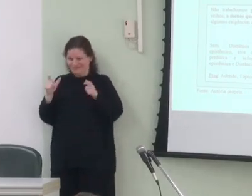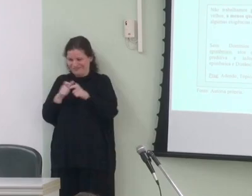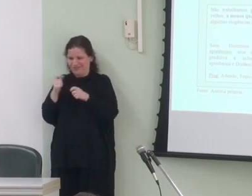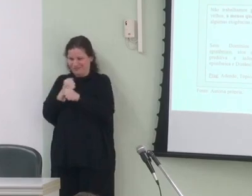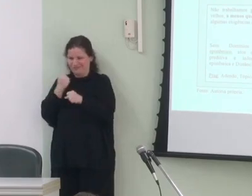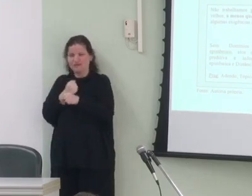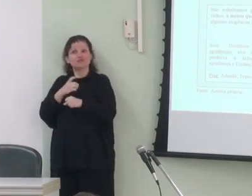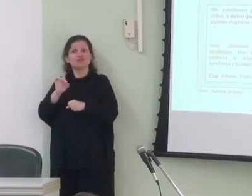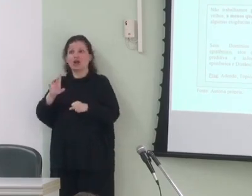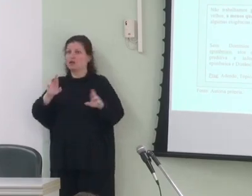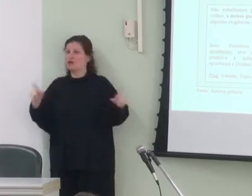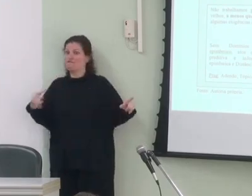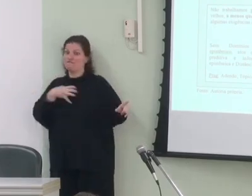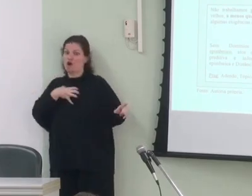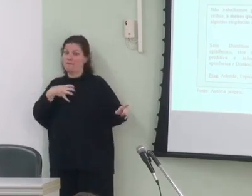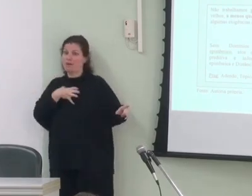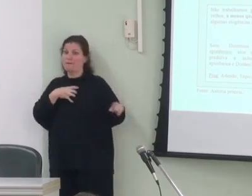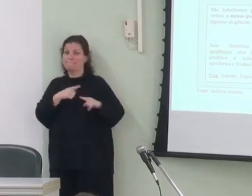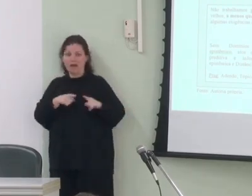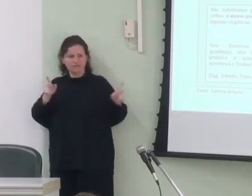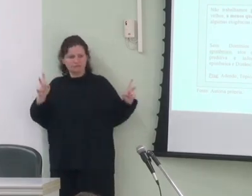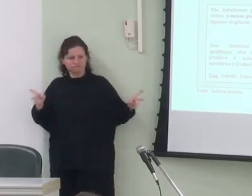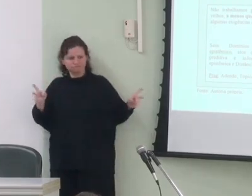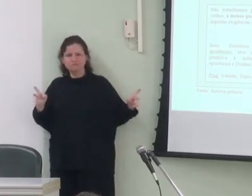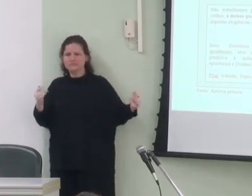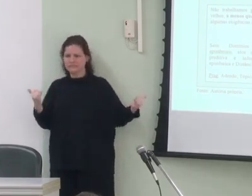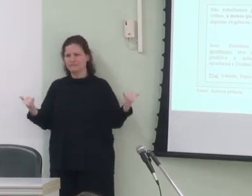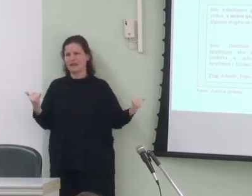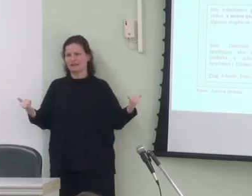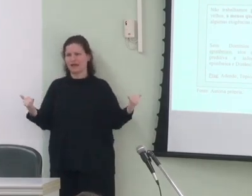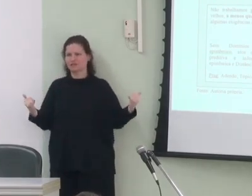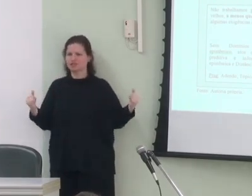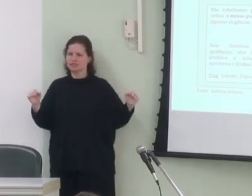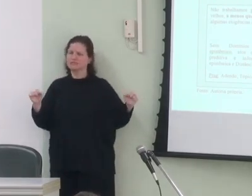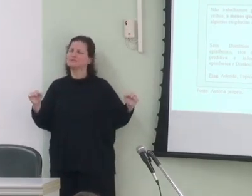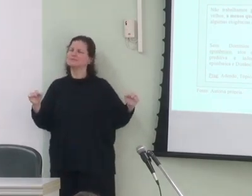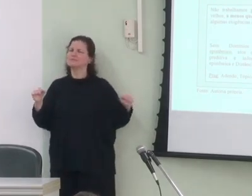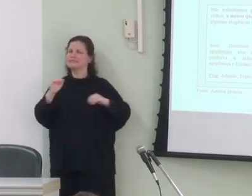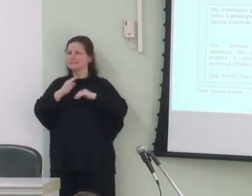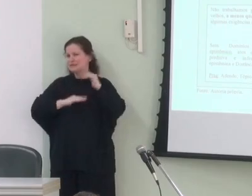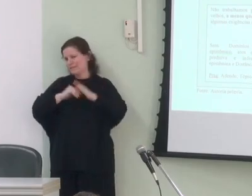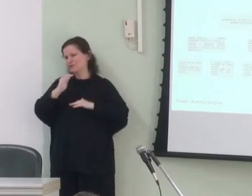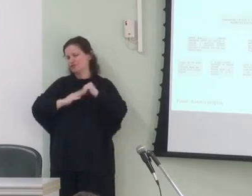apenas na forma mas mantém similaridade semântica e pragmática